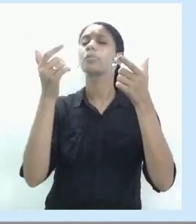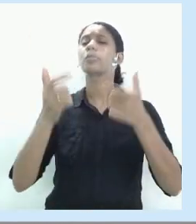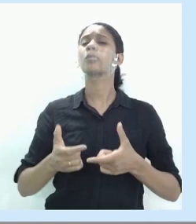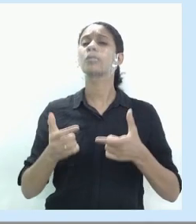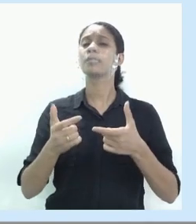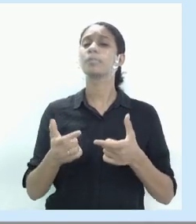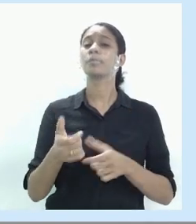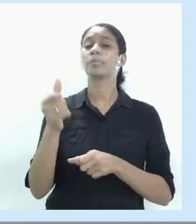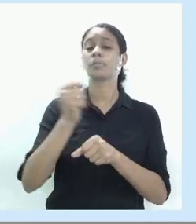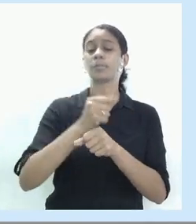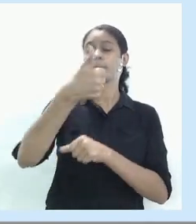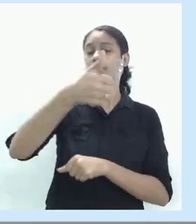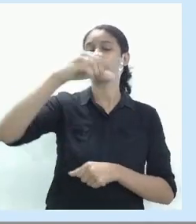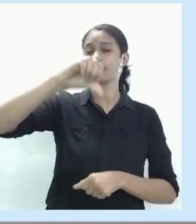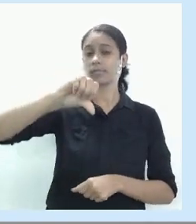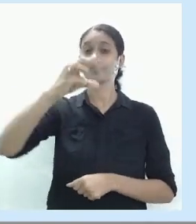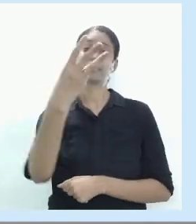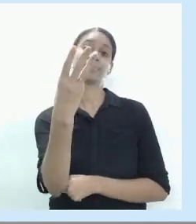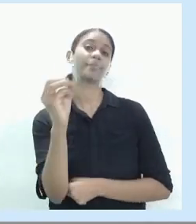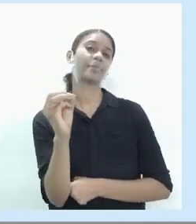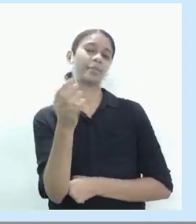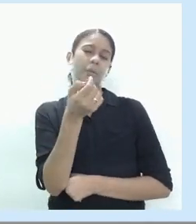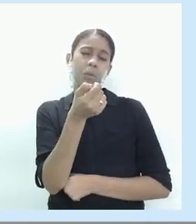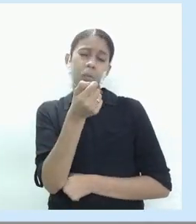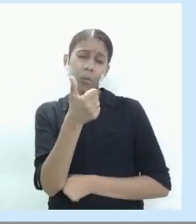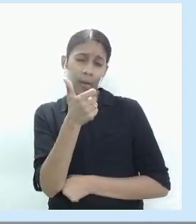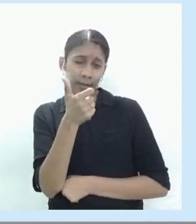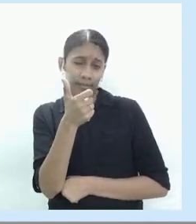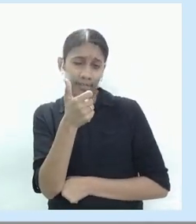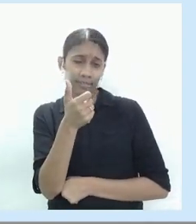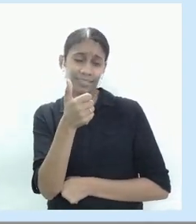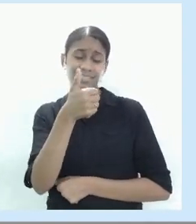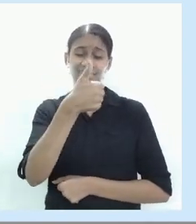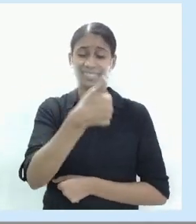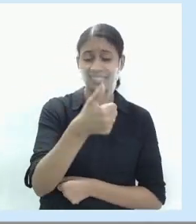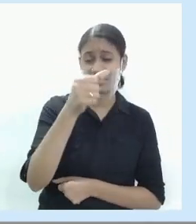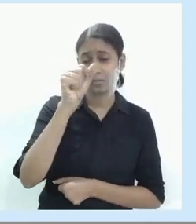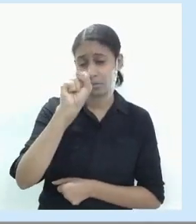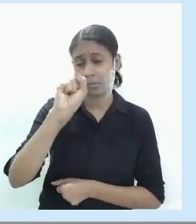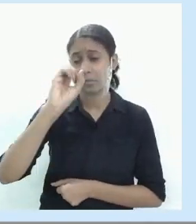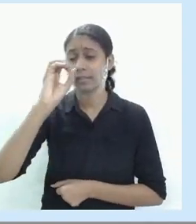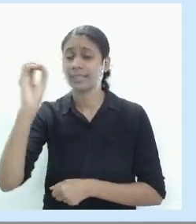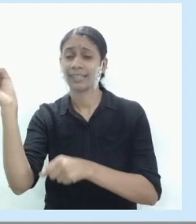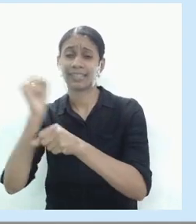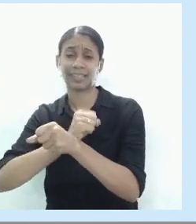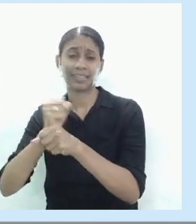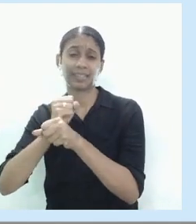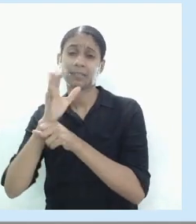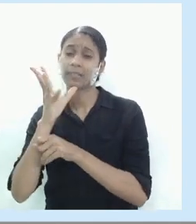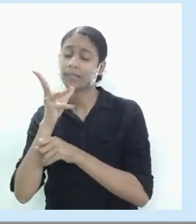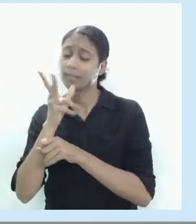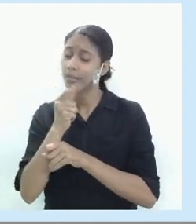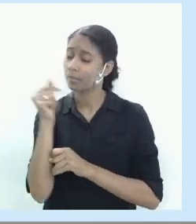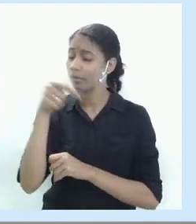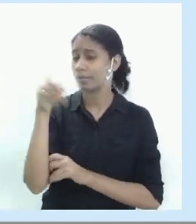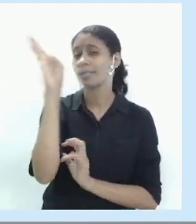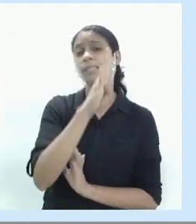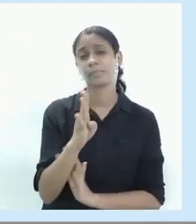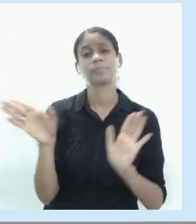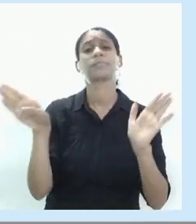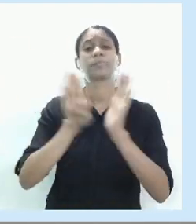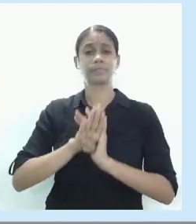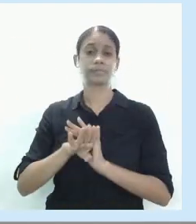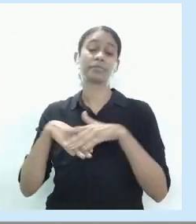Então, temos aí quase 180 anos de atraso industrial. Logicamente, o